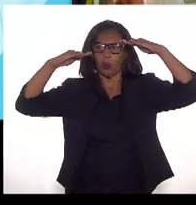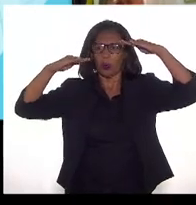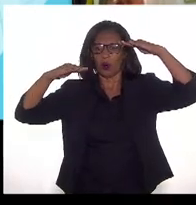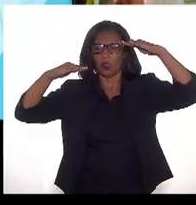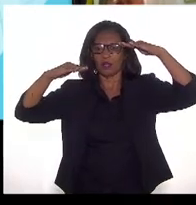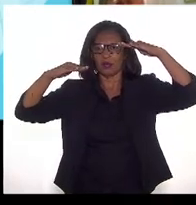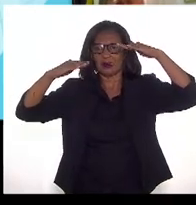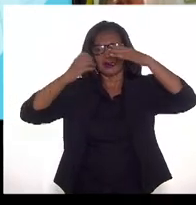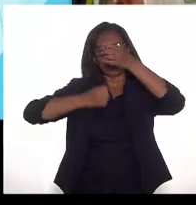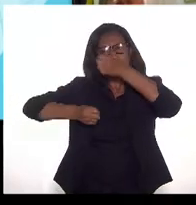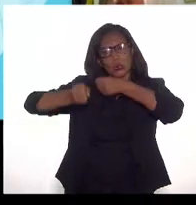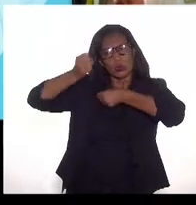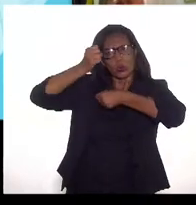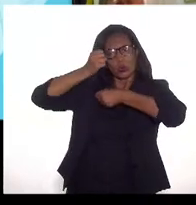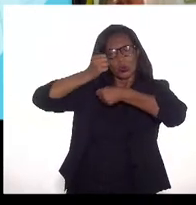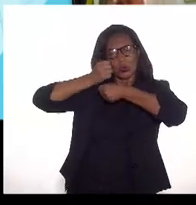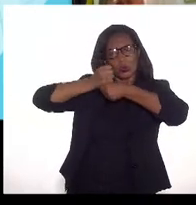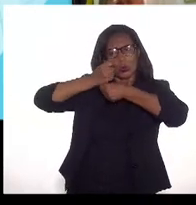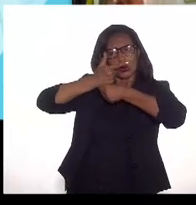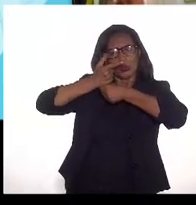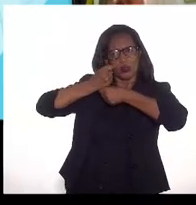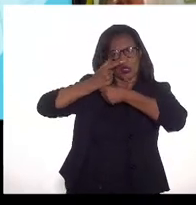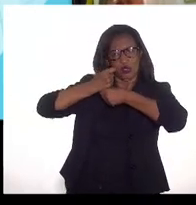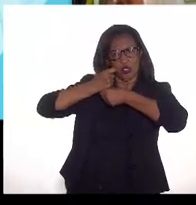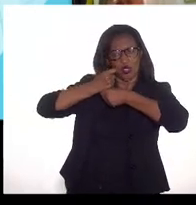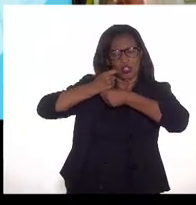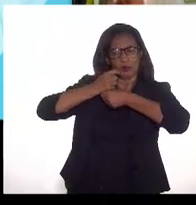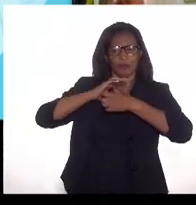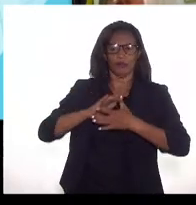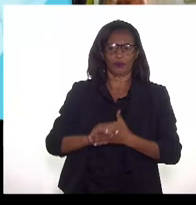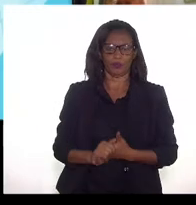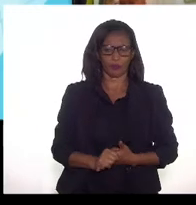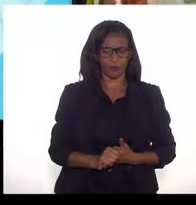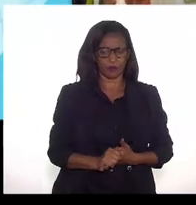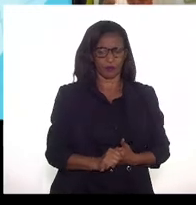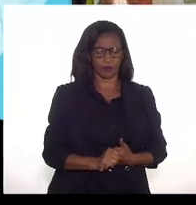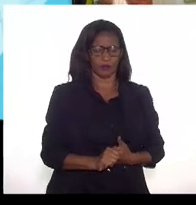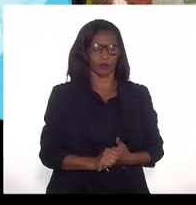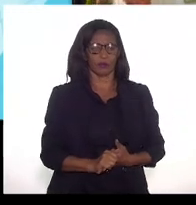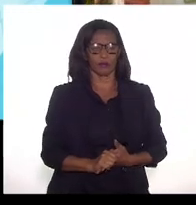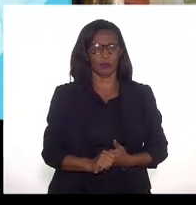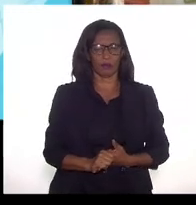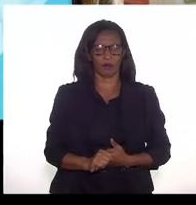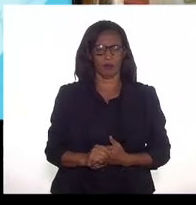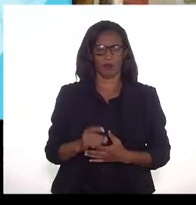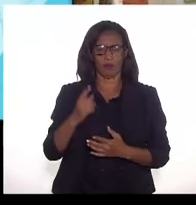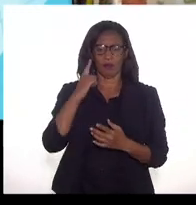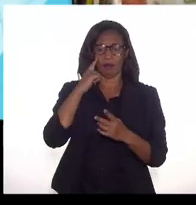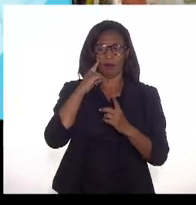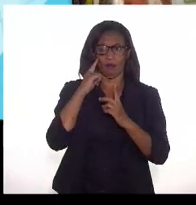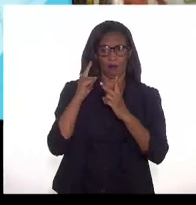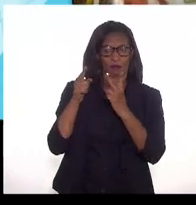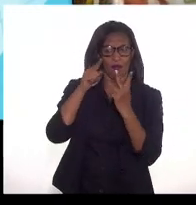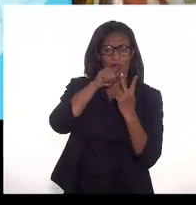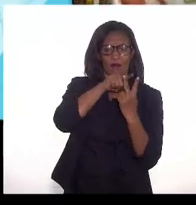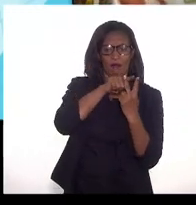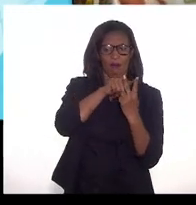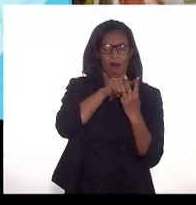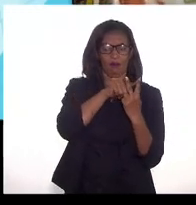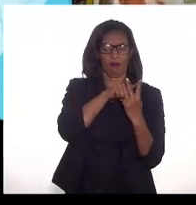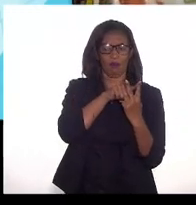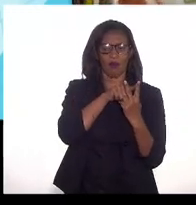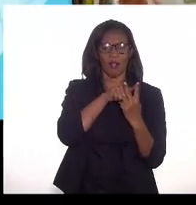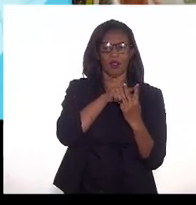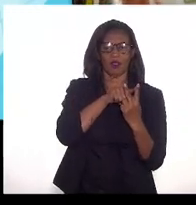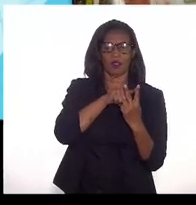do ano de 2020. Chamando a atenção de vocês para o gráfico à direita do slide, eu